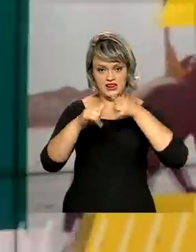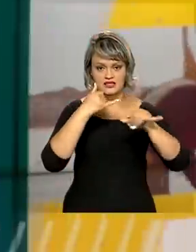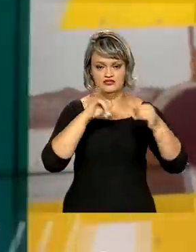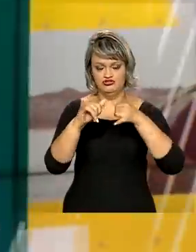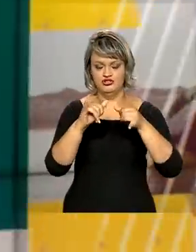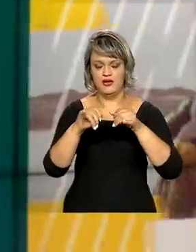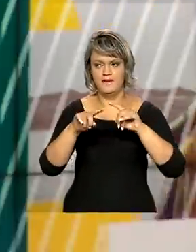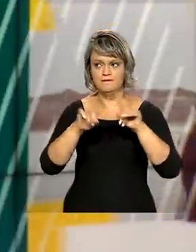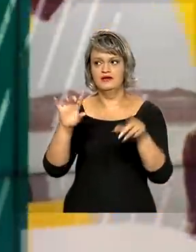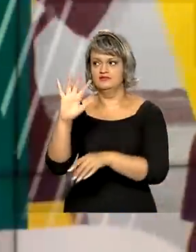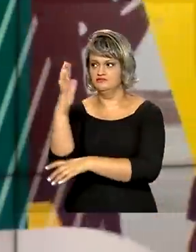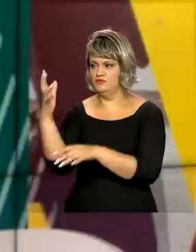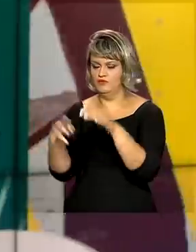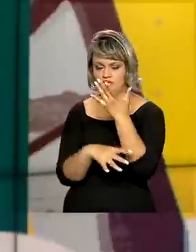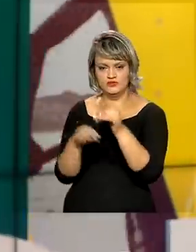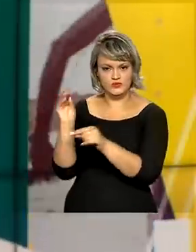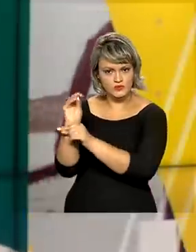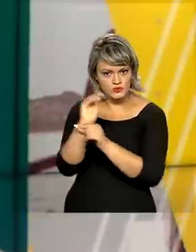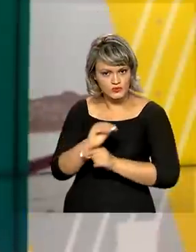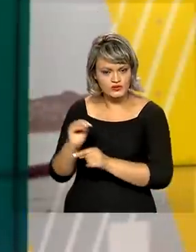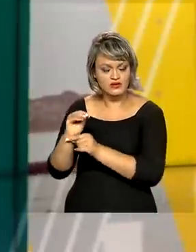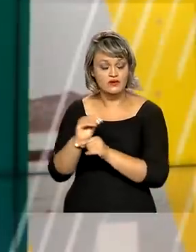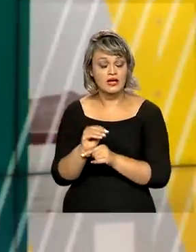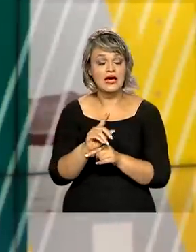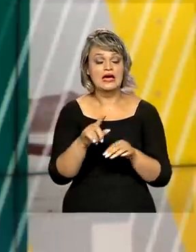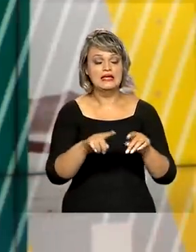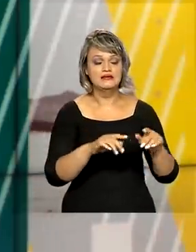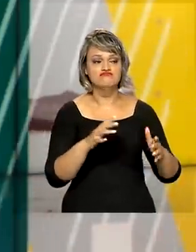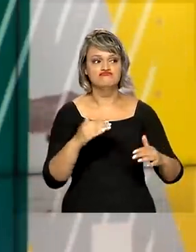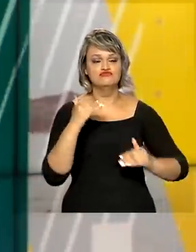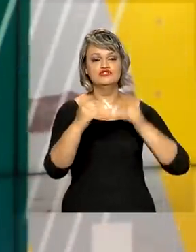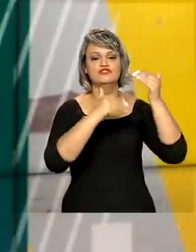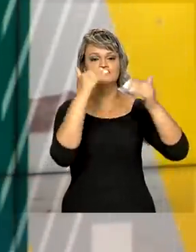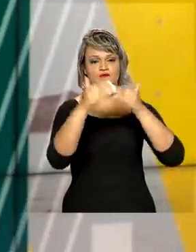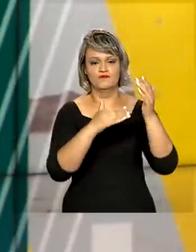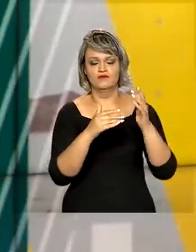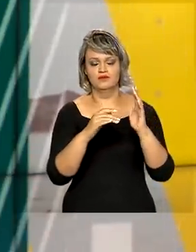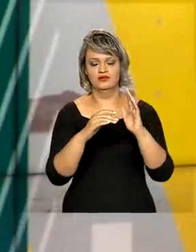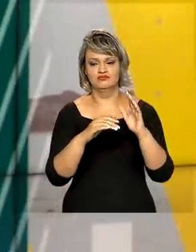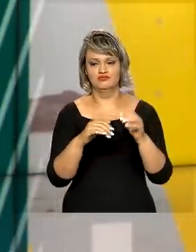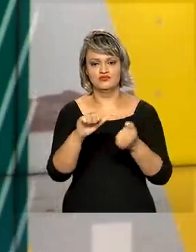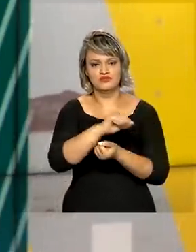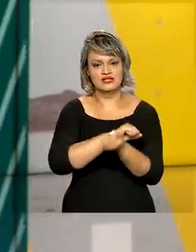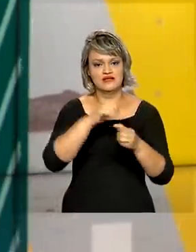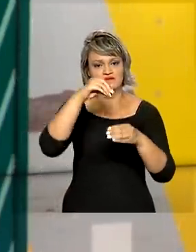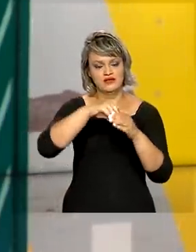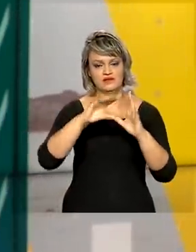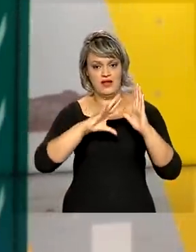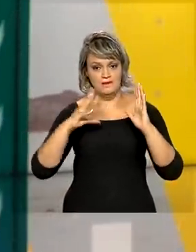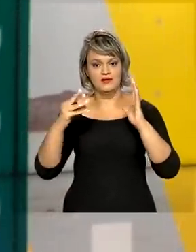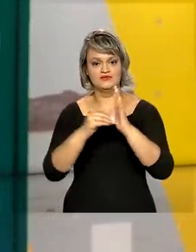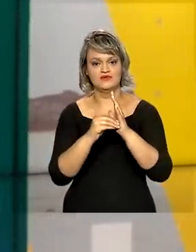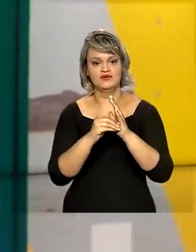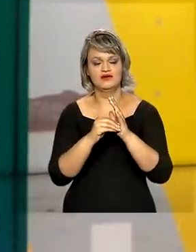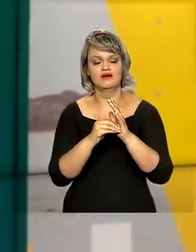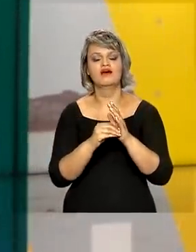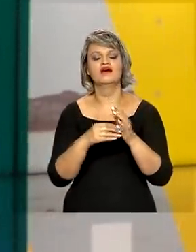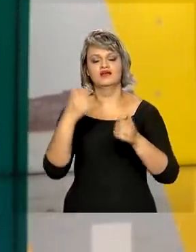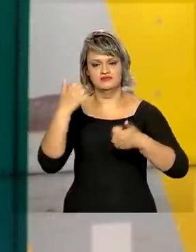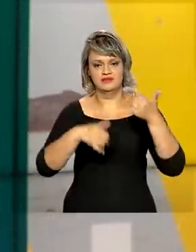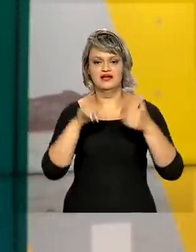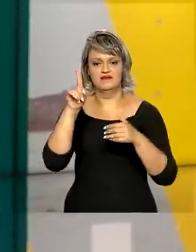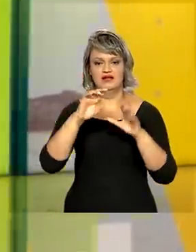sem agredir o meio ambiente e promover o desenvolvimento sustentável da Amazônia também foram temas discutidos pelo Brasil na